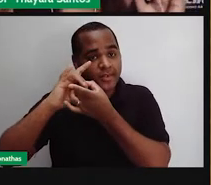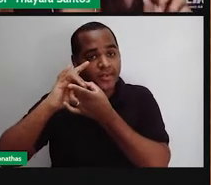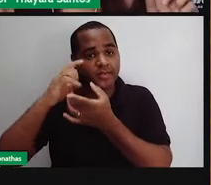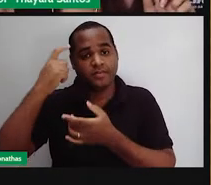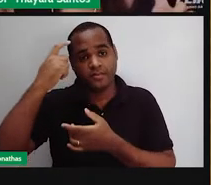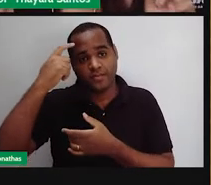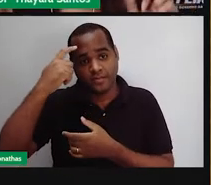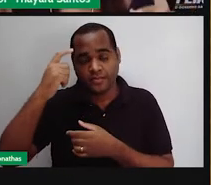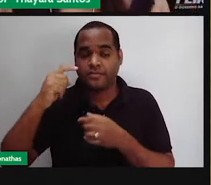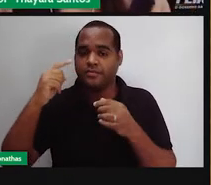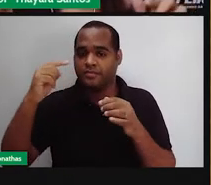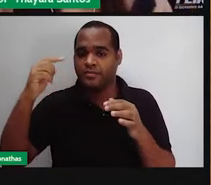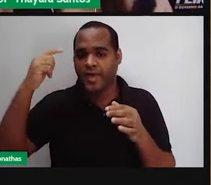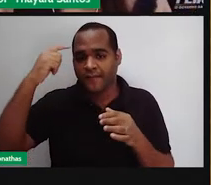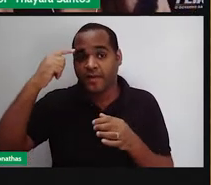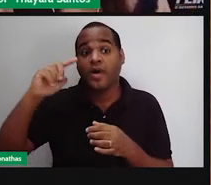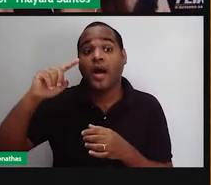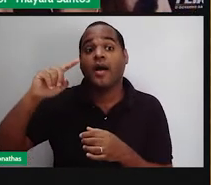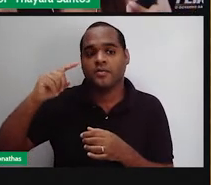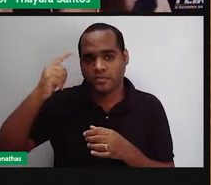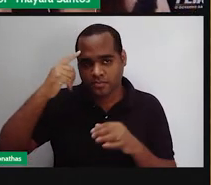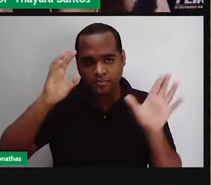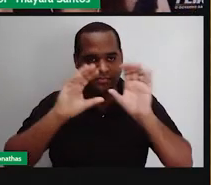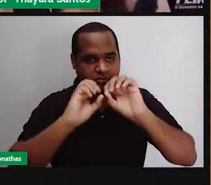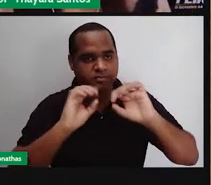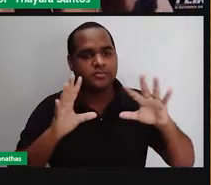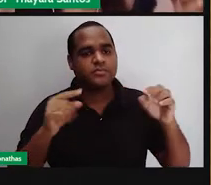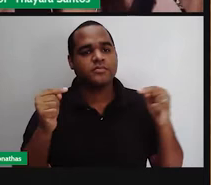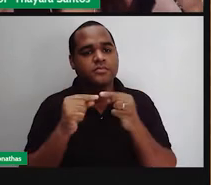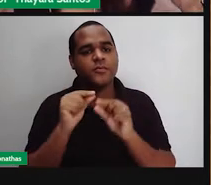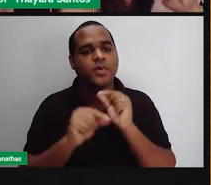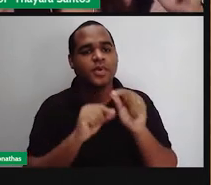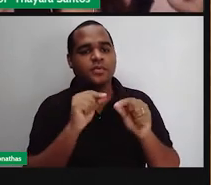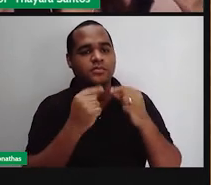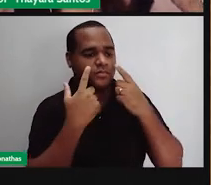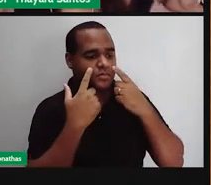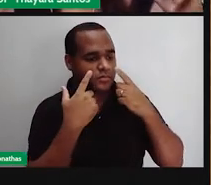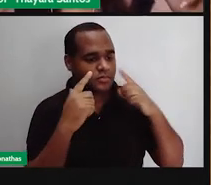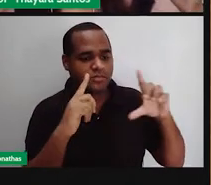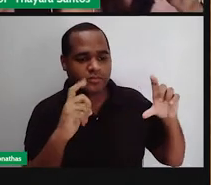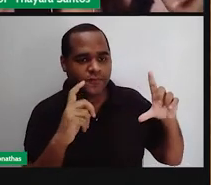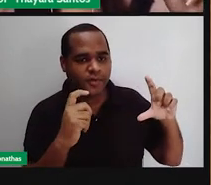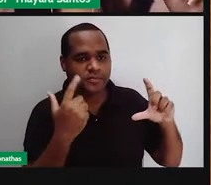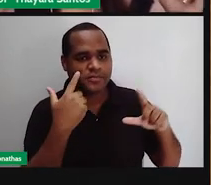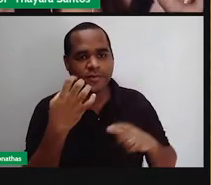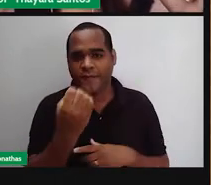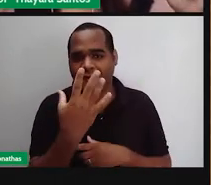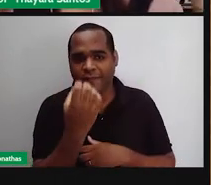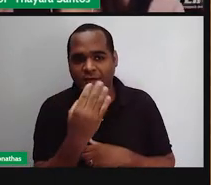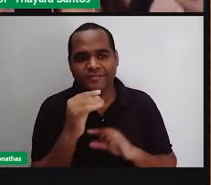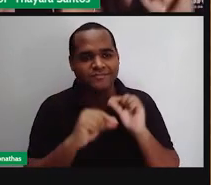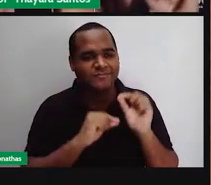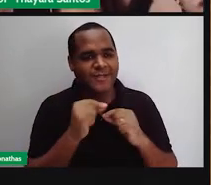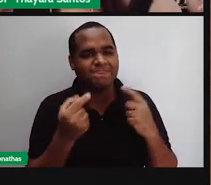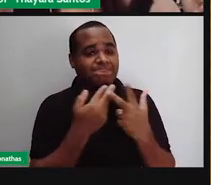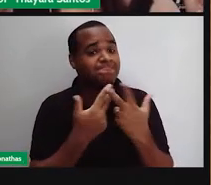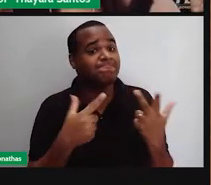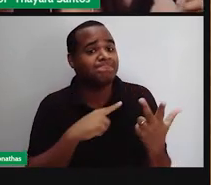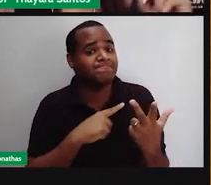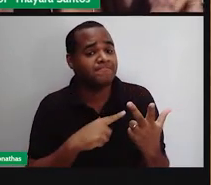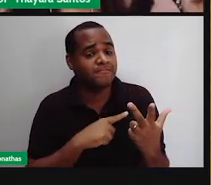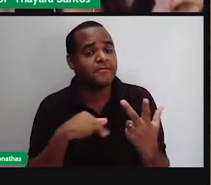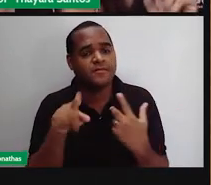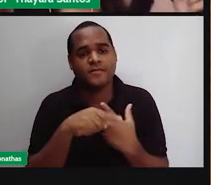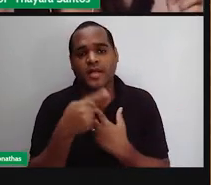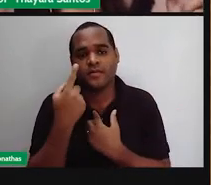e o cérebro é quem vai interpretar essa imagem. Então, a gente... O cérebro interpreta essa imagem, pega a mensagem